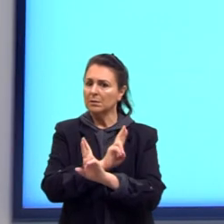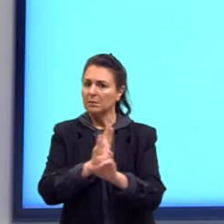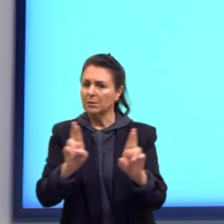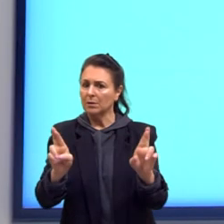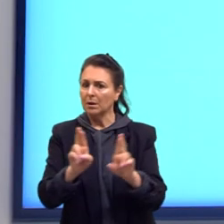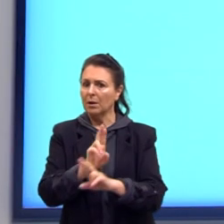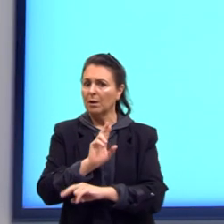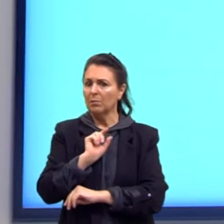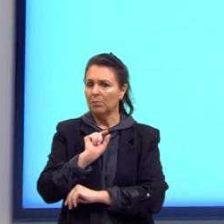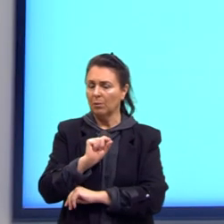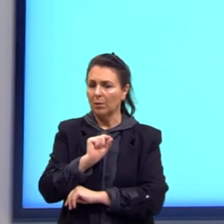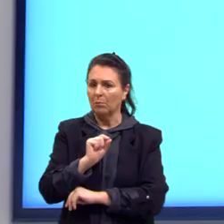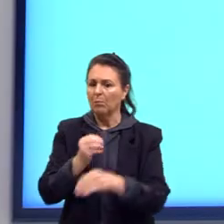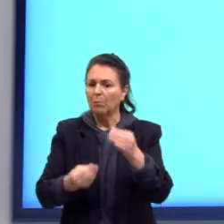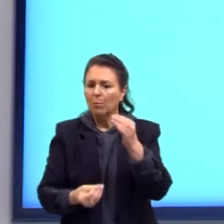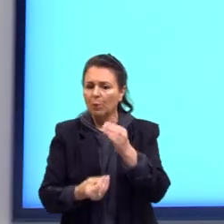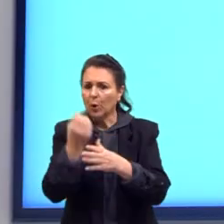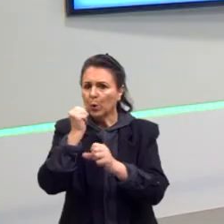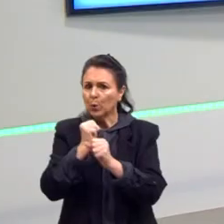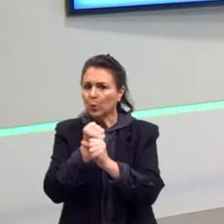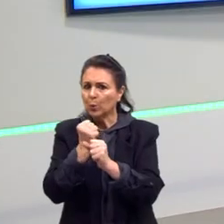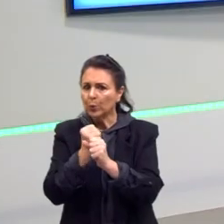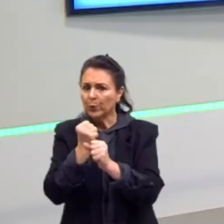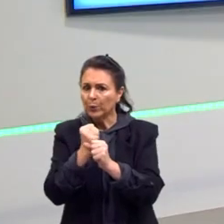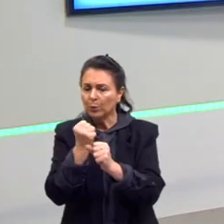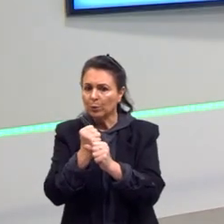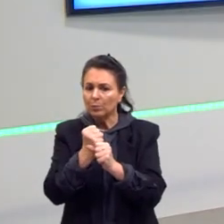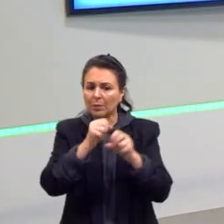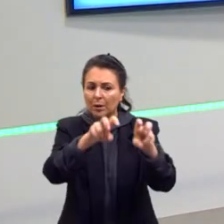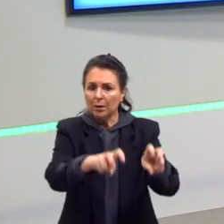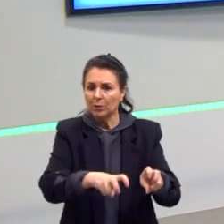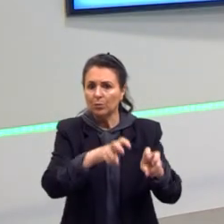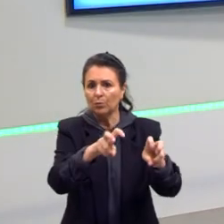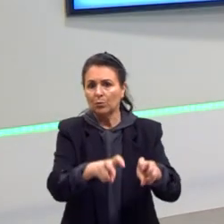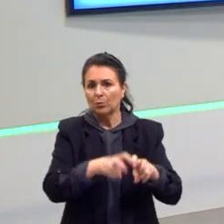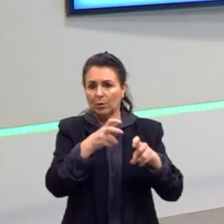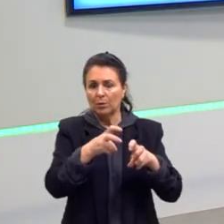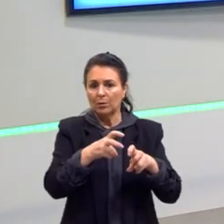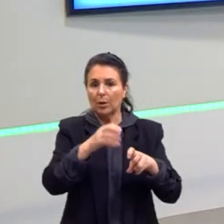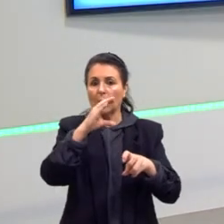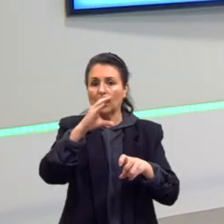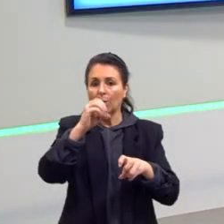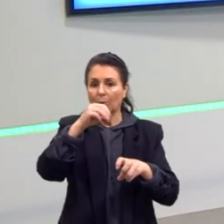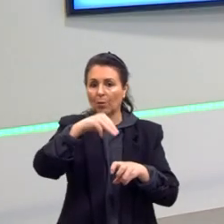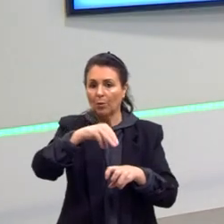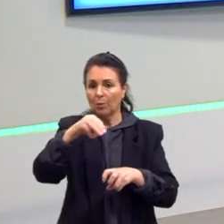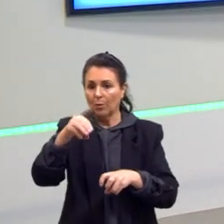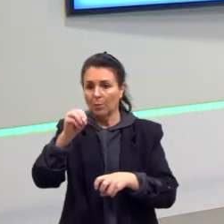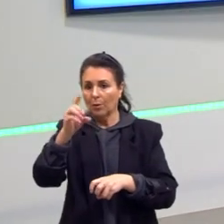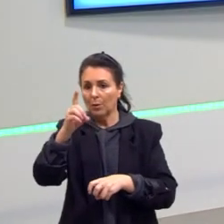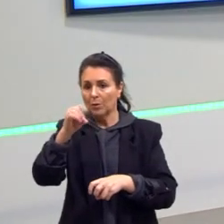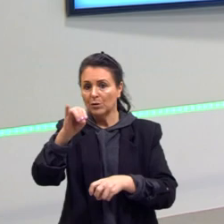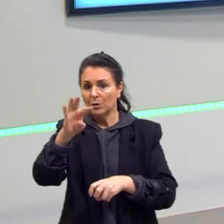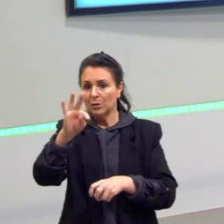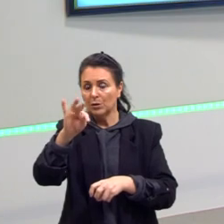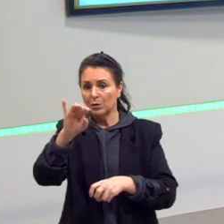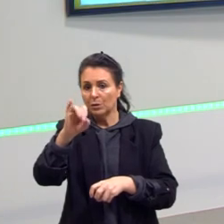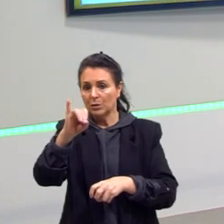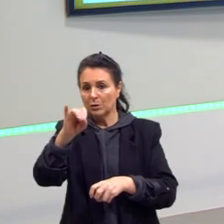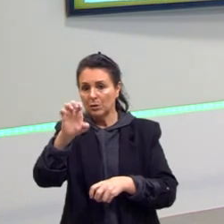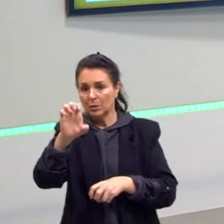produtos ligados à agricultura, commodities, tá? Então, o Brasil acaba